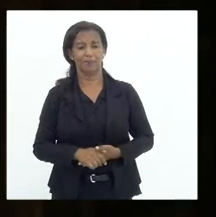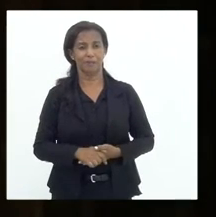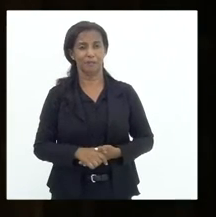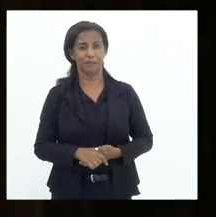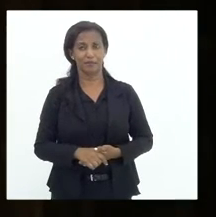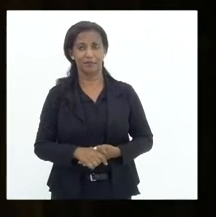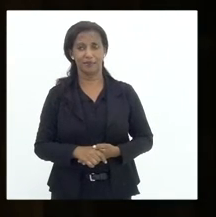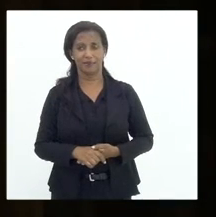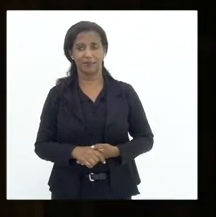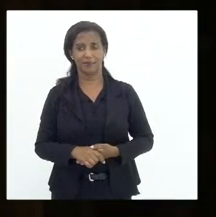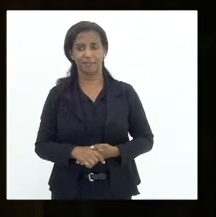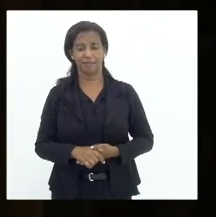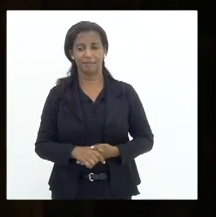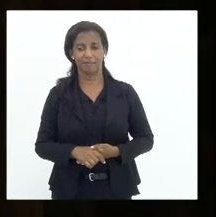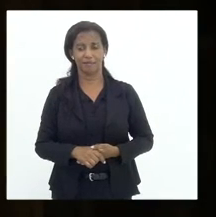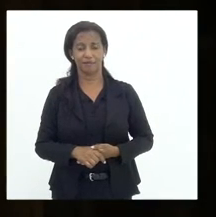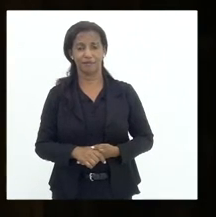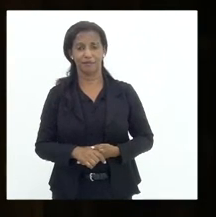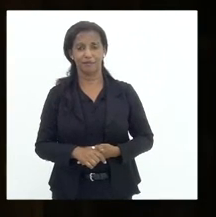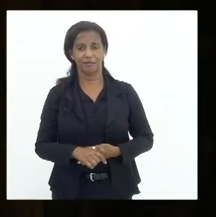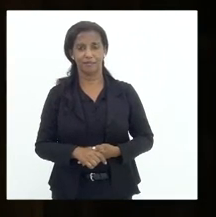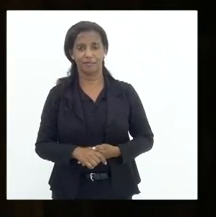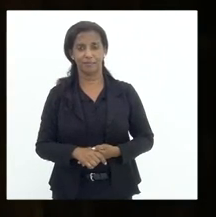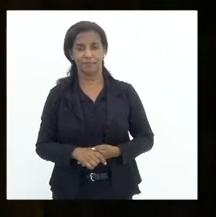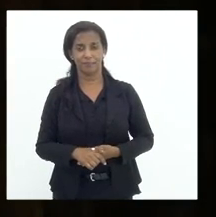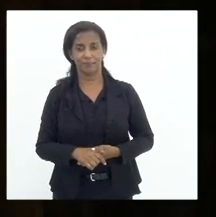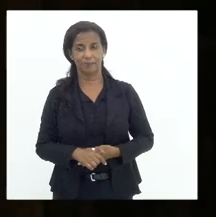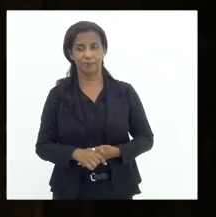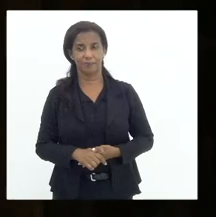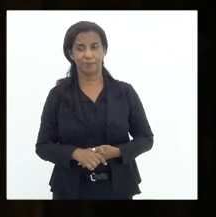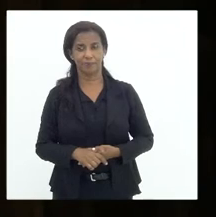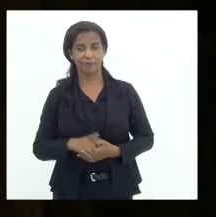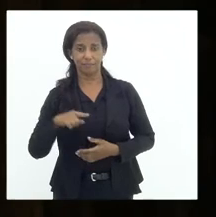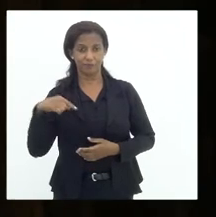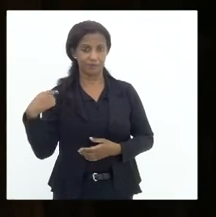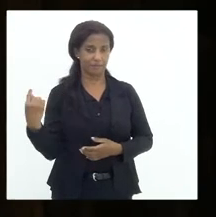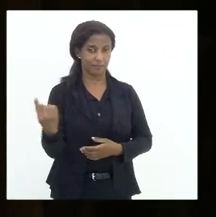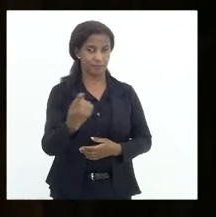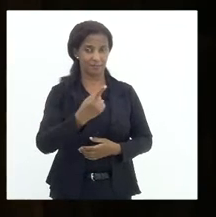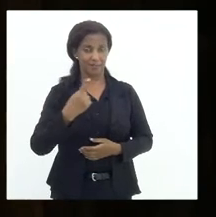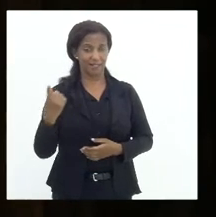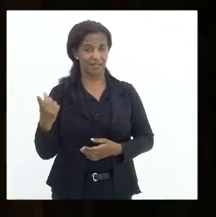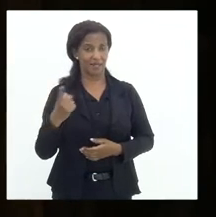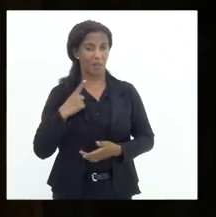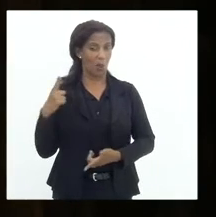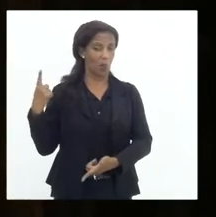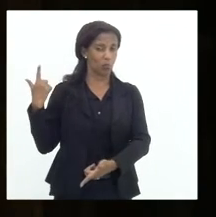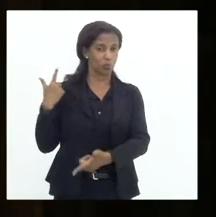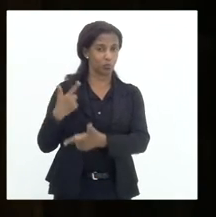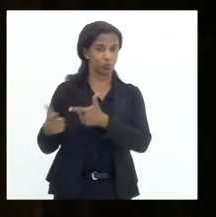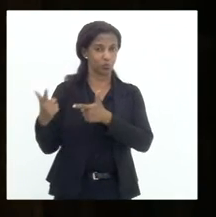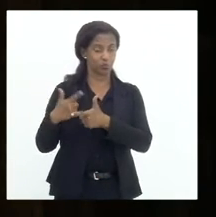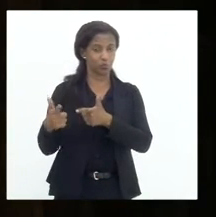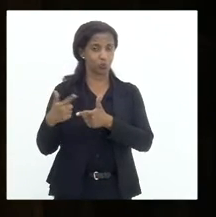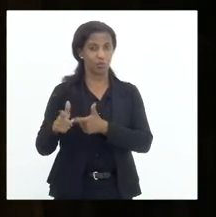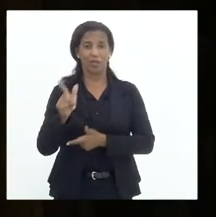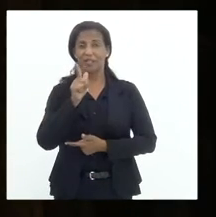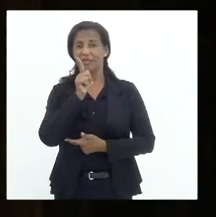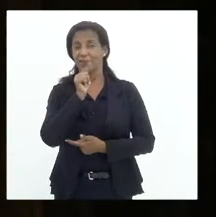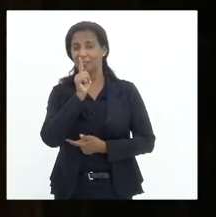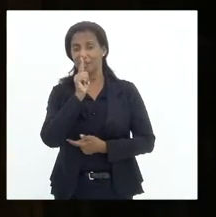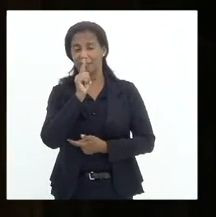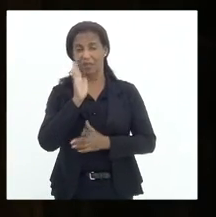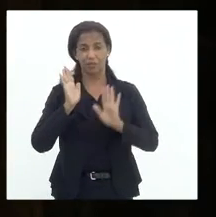Nós temos uma das maiores crises hídricas que nós já